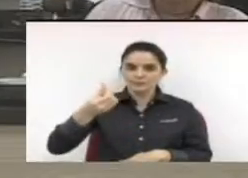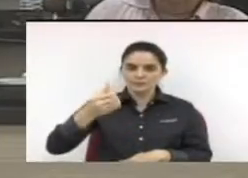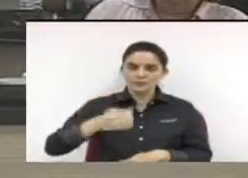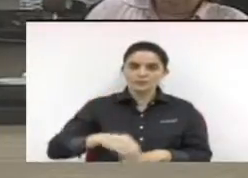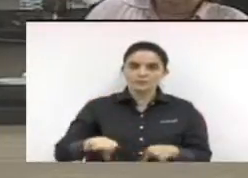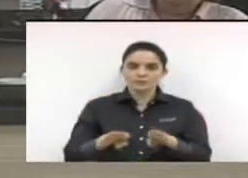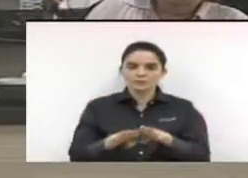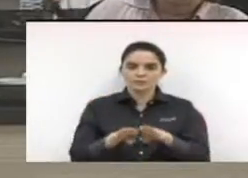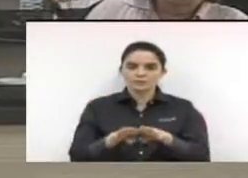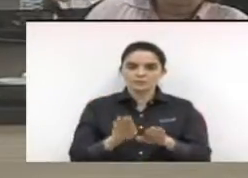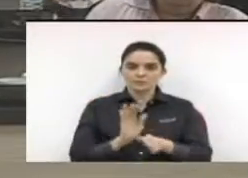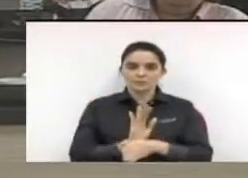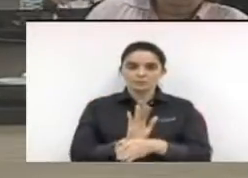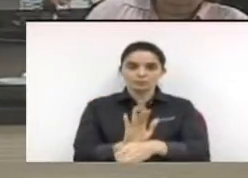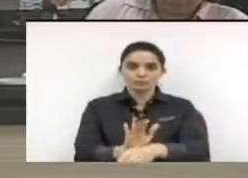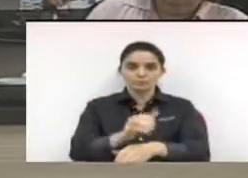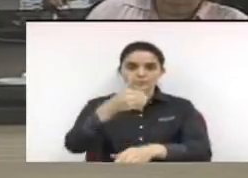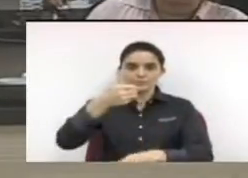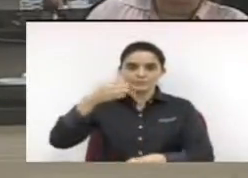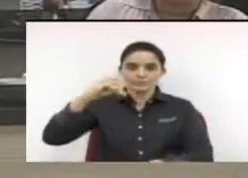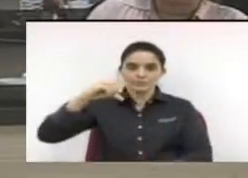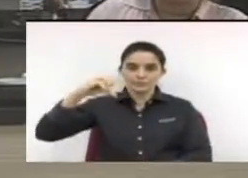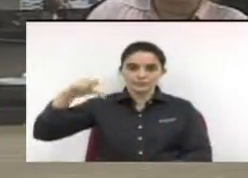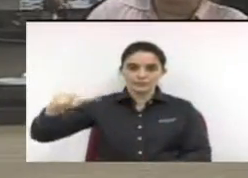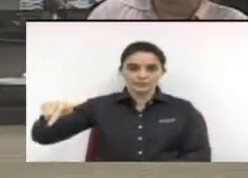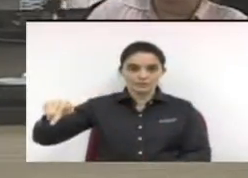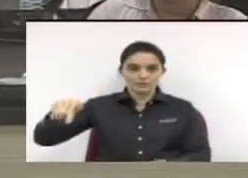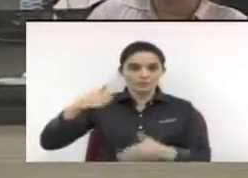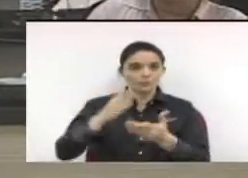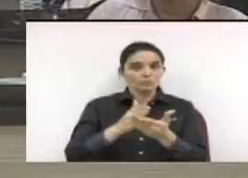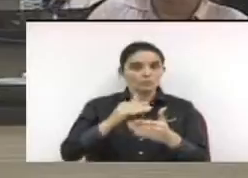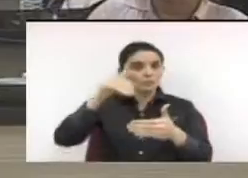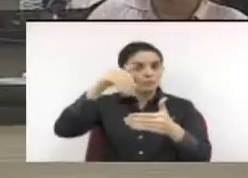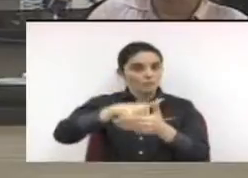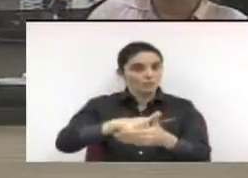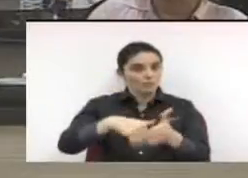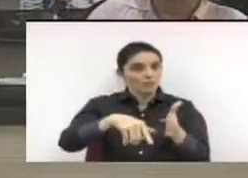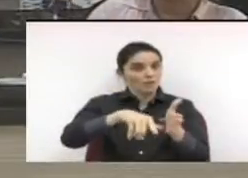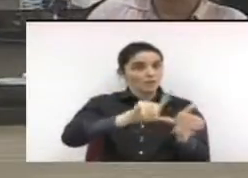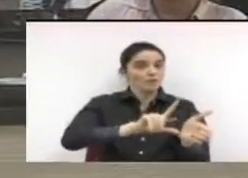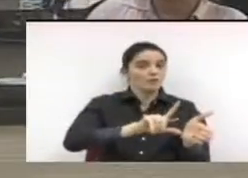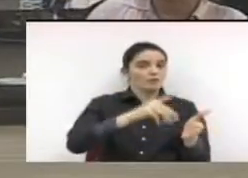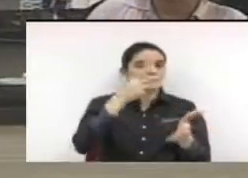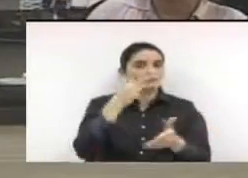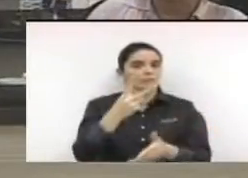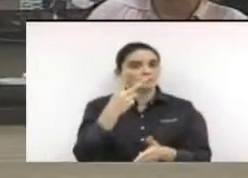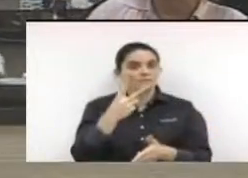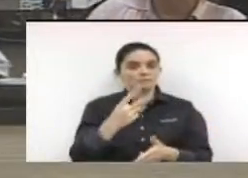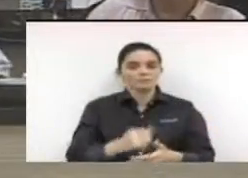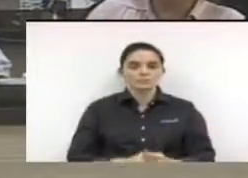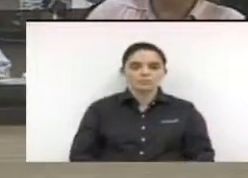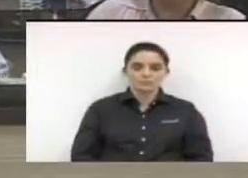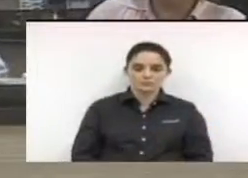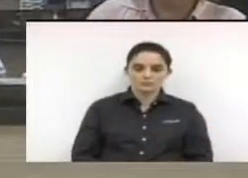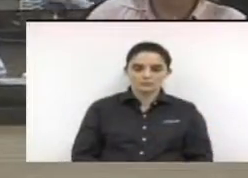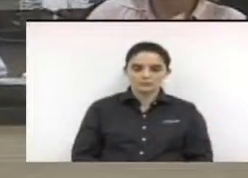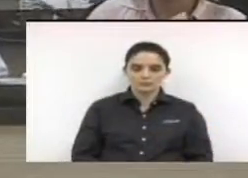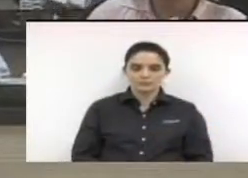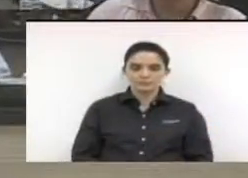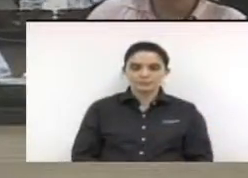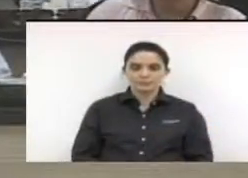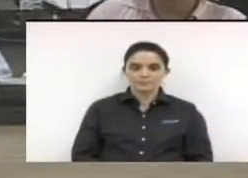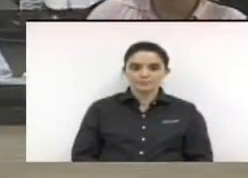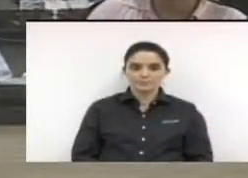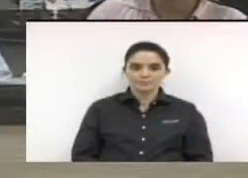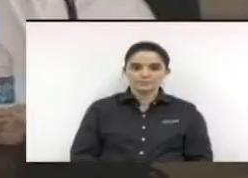107. Eu faço um requerimento solicitando que nós votemos antes antes das outras, essas duas para estar contemplando esse público. Muito obrigado. A moção